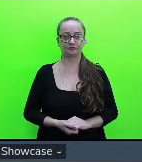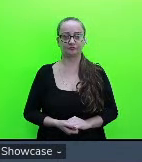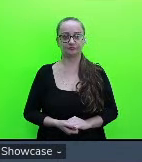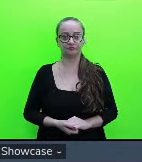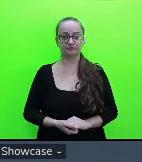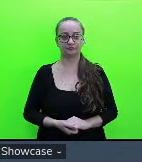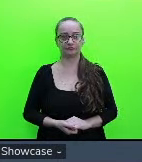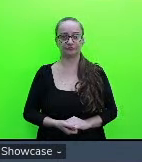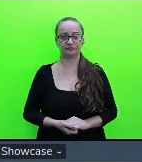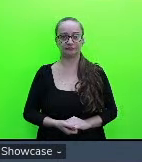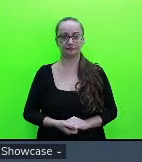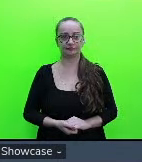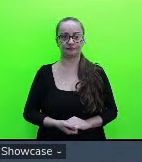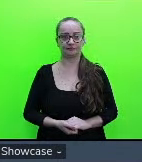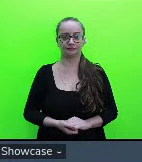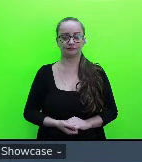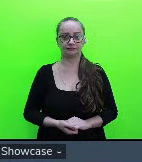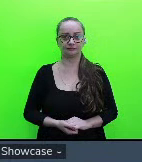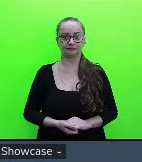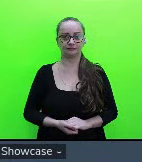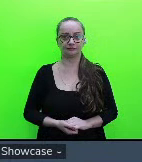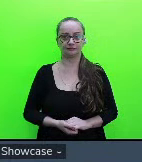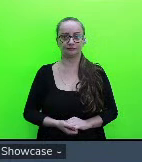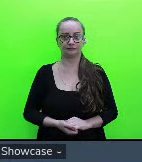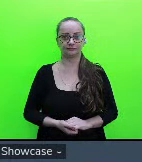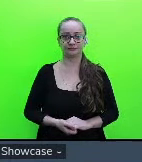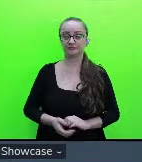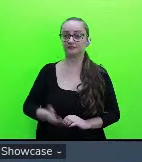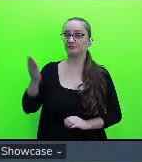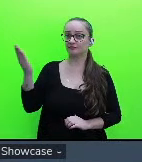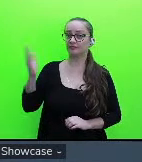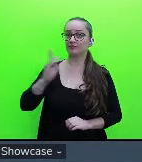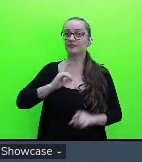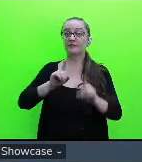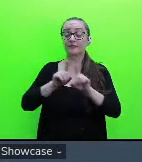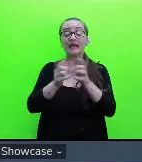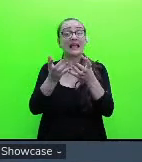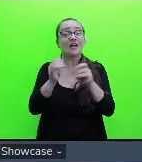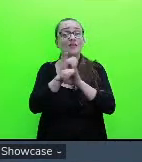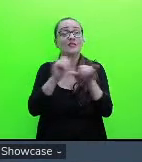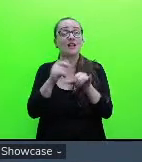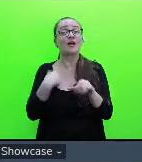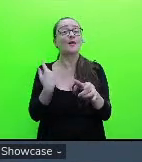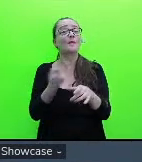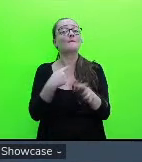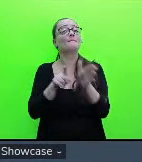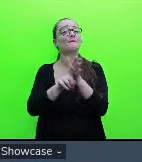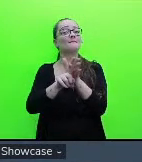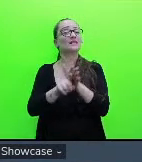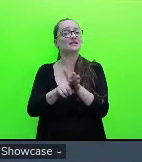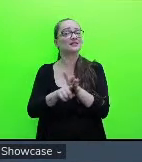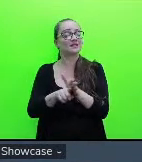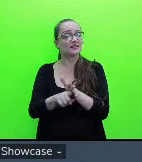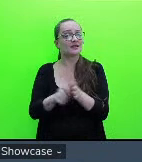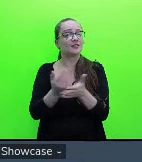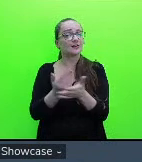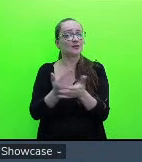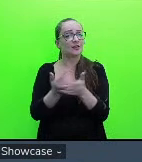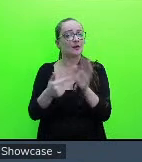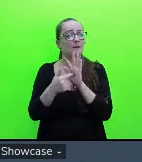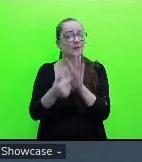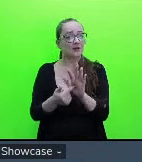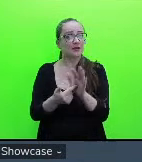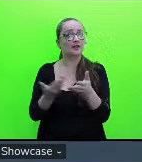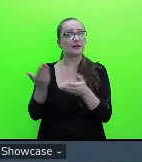aqui aqui nós temos ah eu gostaria também de falar que a nossa pesquisa a pesquisa que eu apresento aqui é um